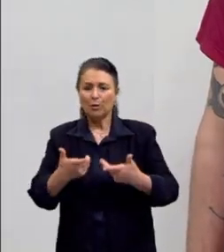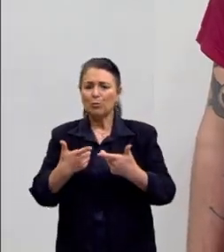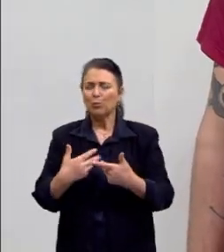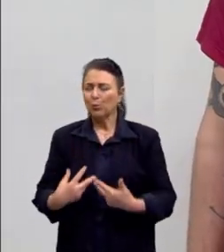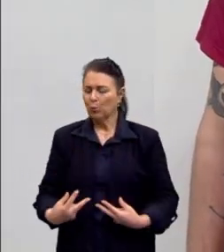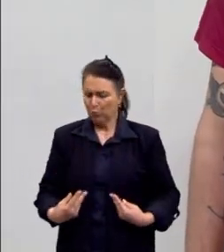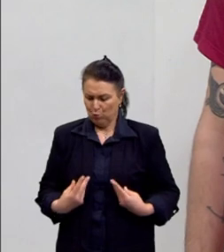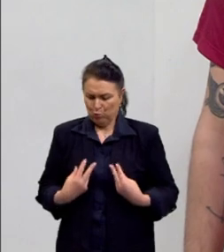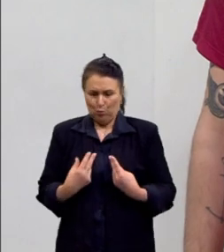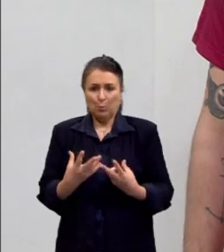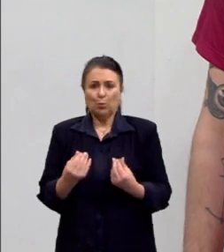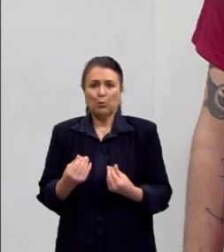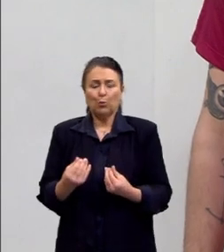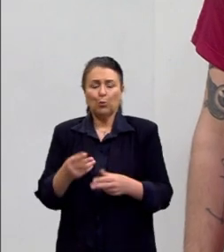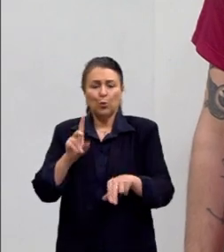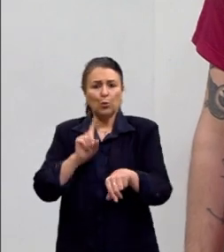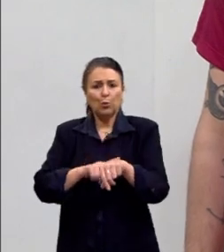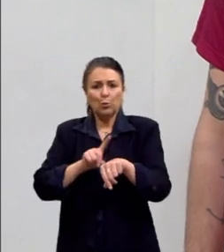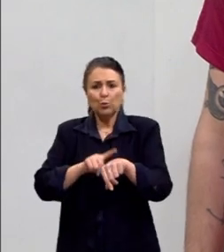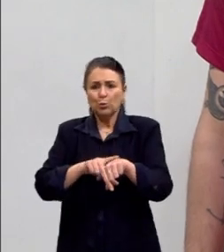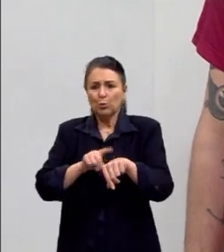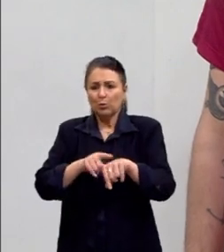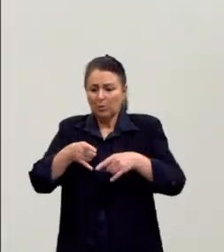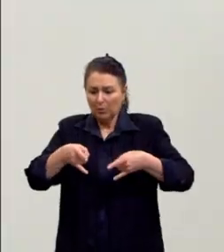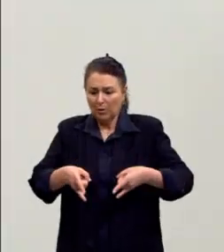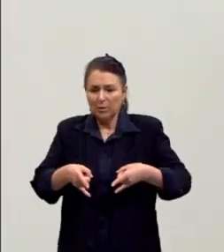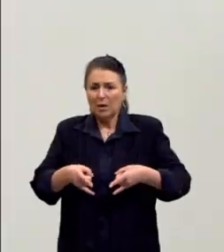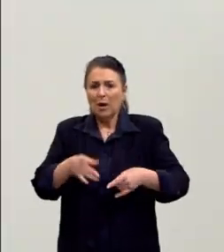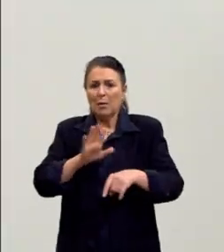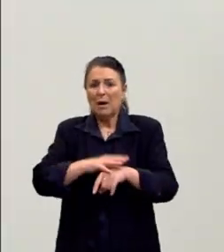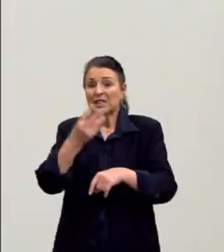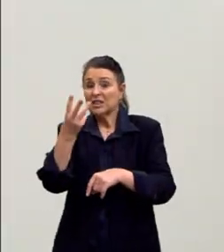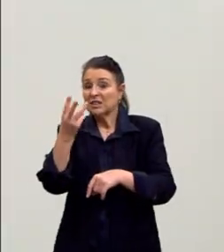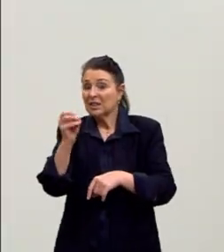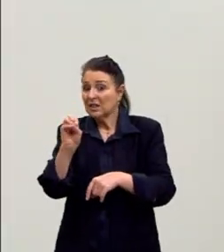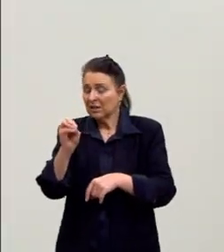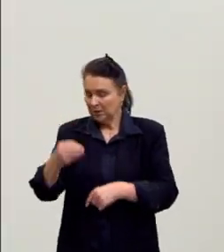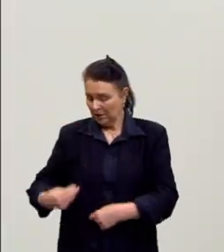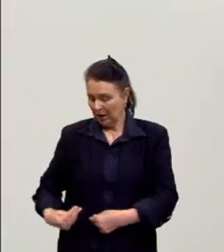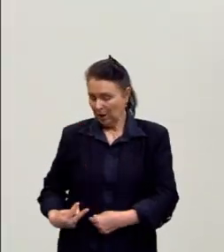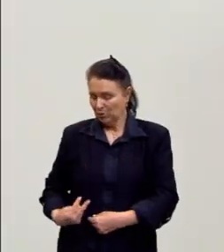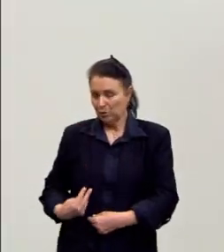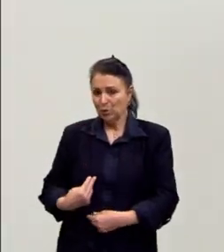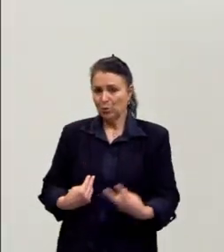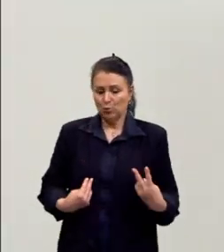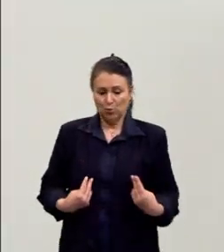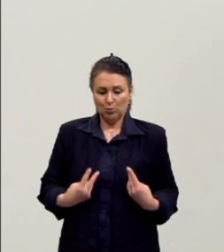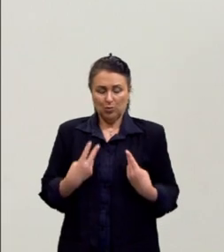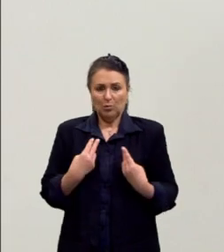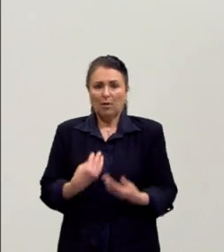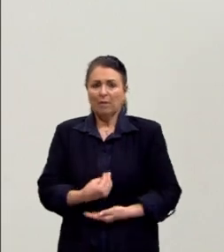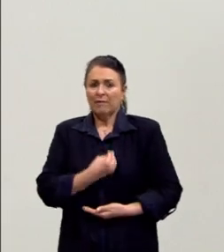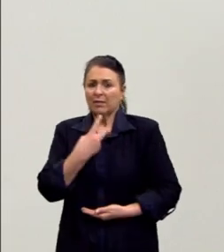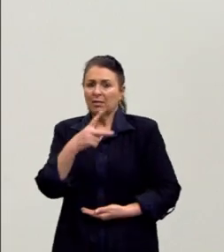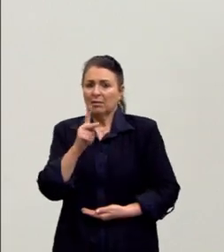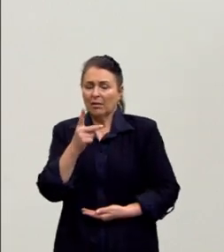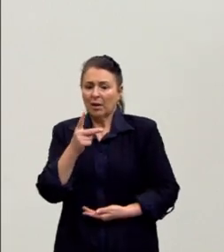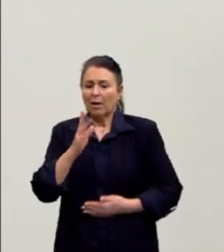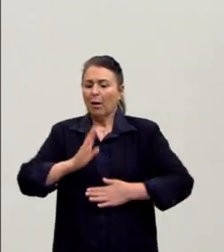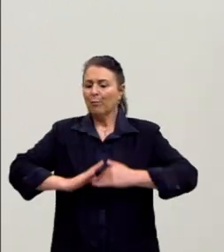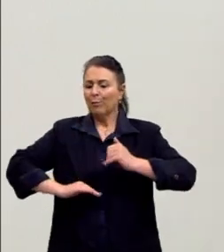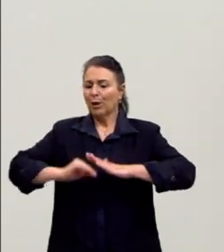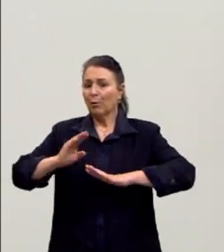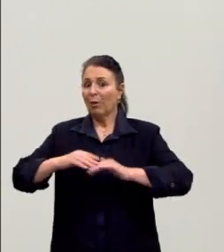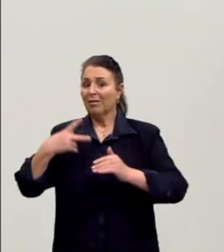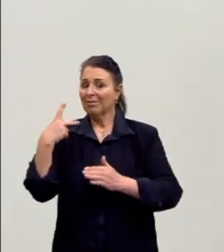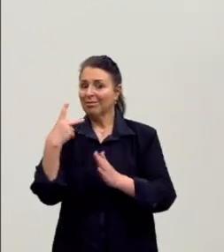muito tempo acamada, cerca de 30 cirurgias ela passou, e ao longo da vida dela, então, ela praticou na sua